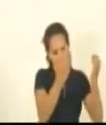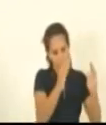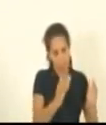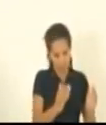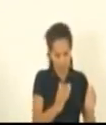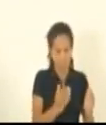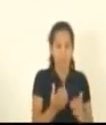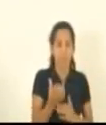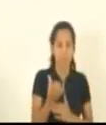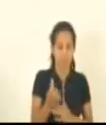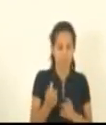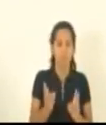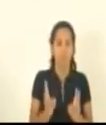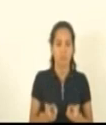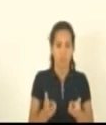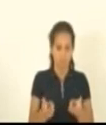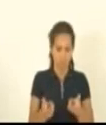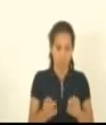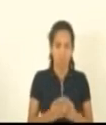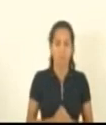mantidos e um foi derrubado